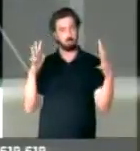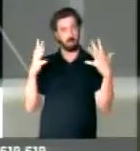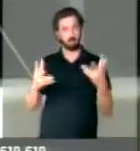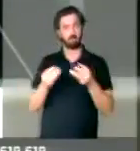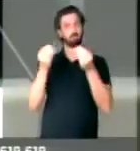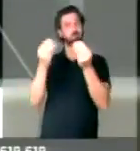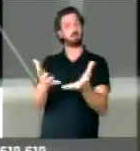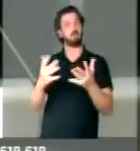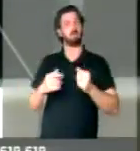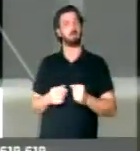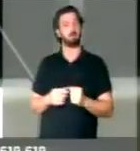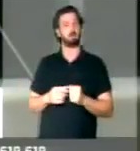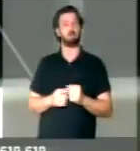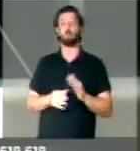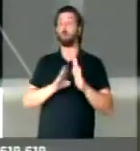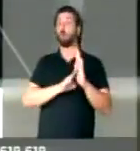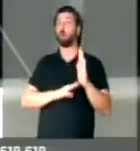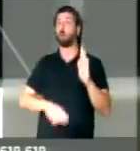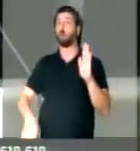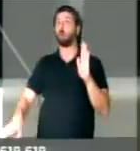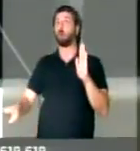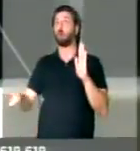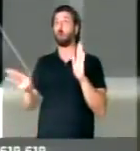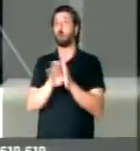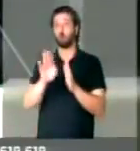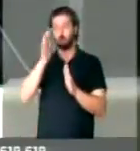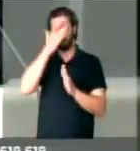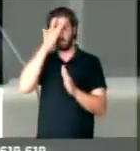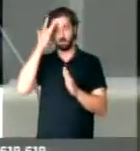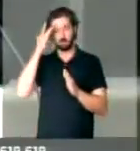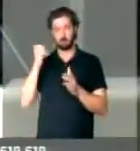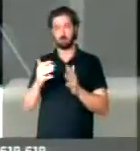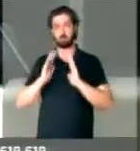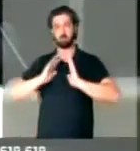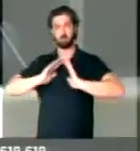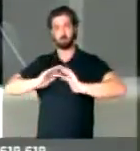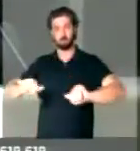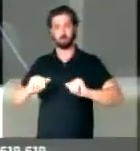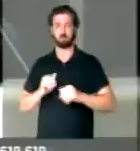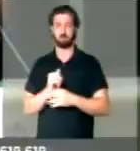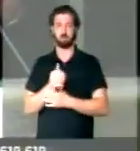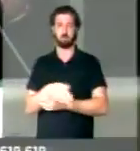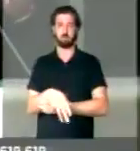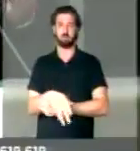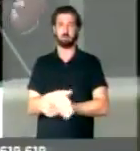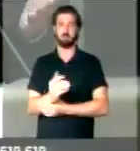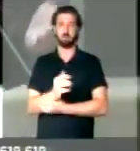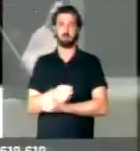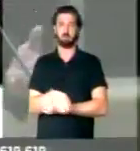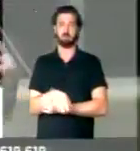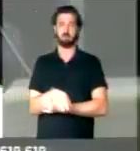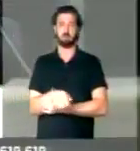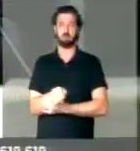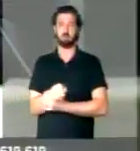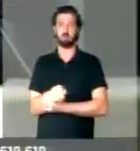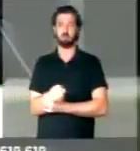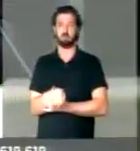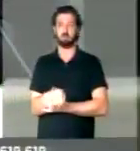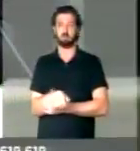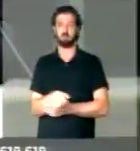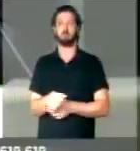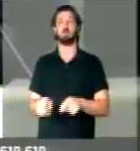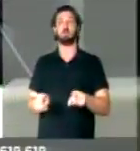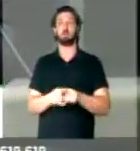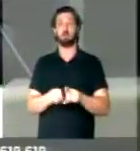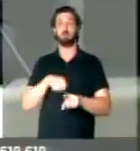a todos que fizeram esse pedido e agradecer a todas as pessoas que